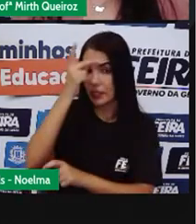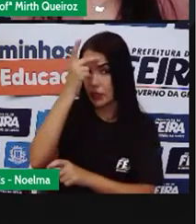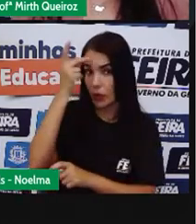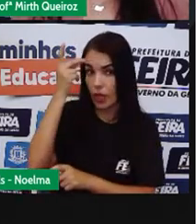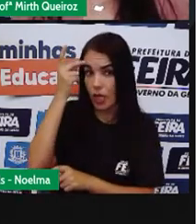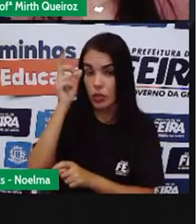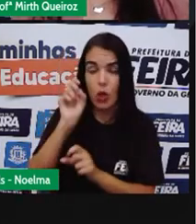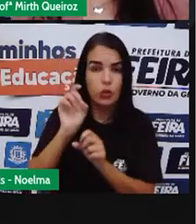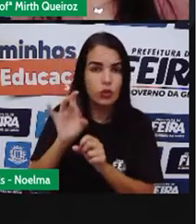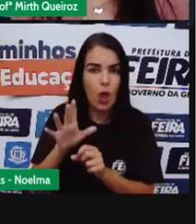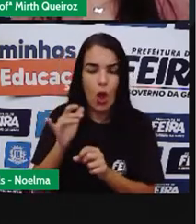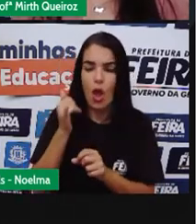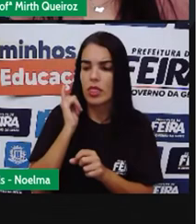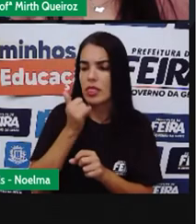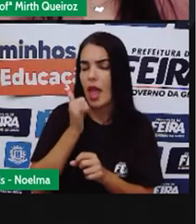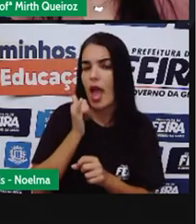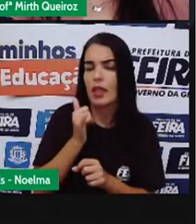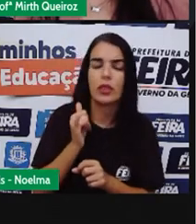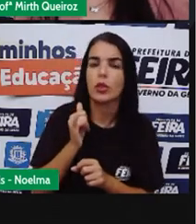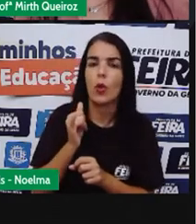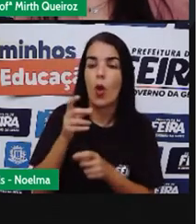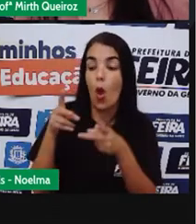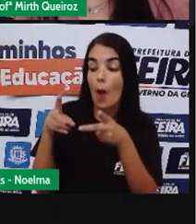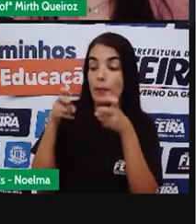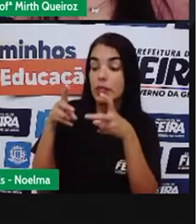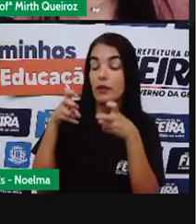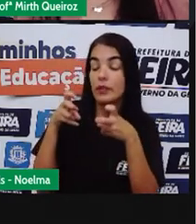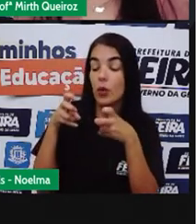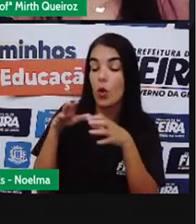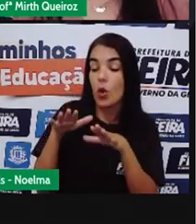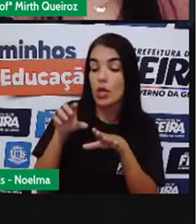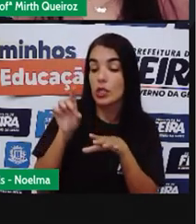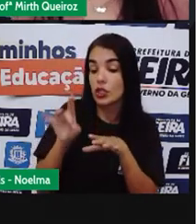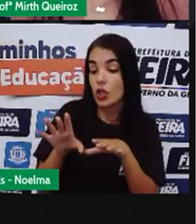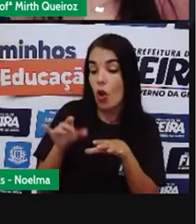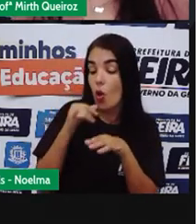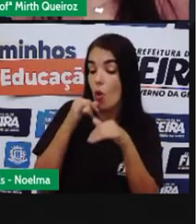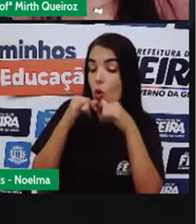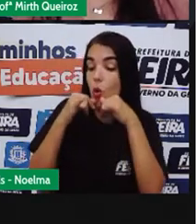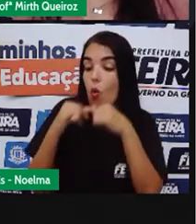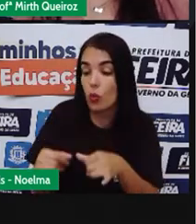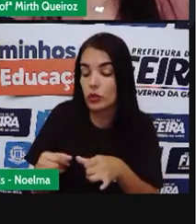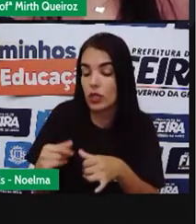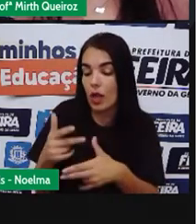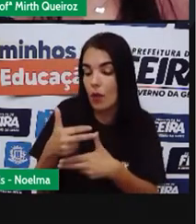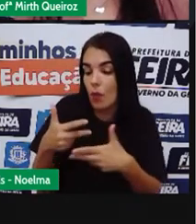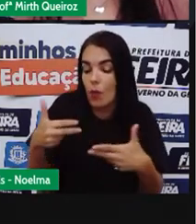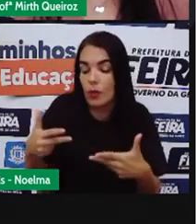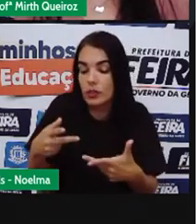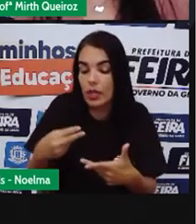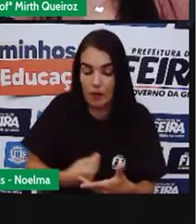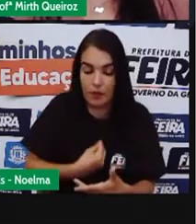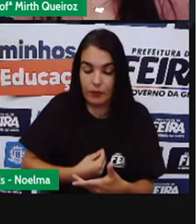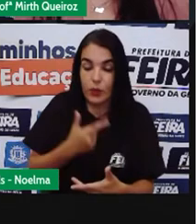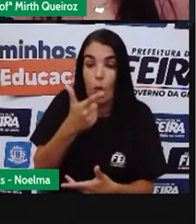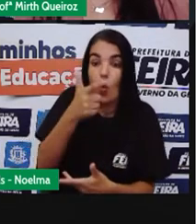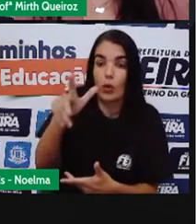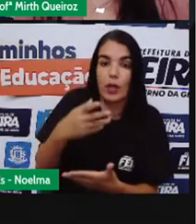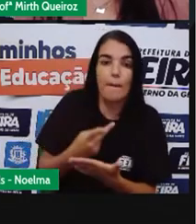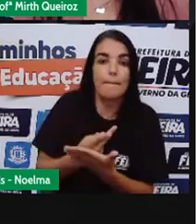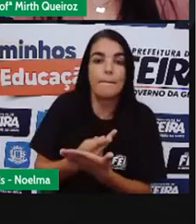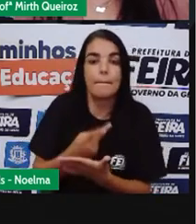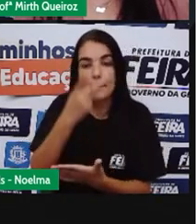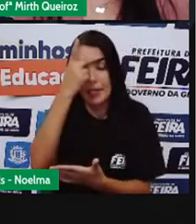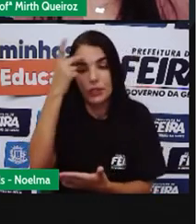observador? Onde ele punta um fato vivido por outra pessoa. Se trata de